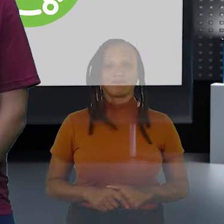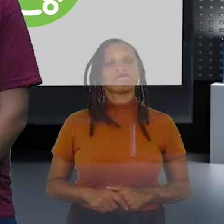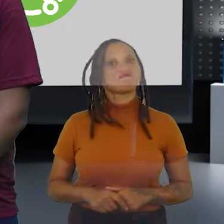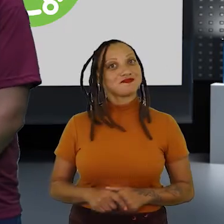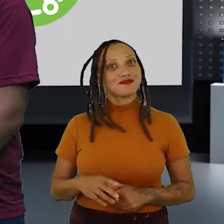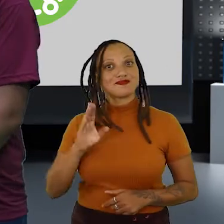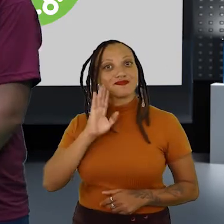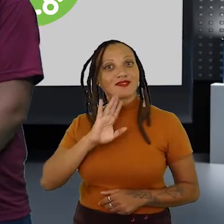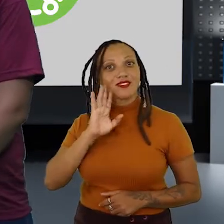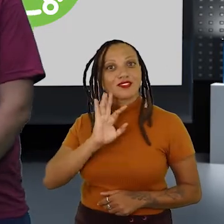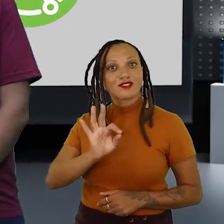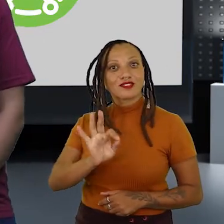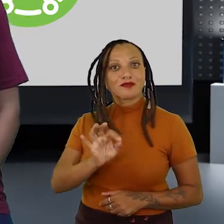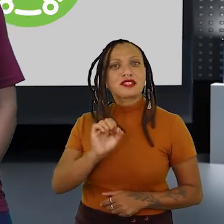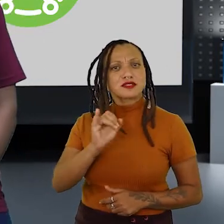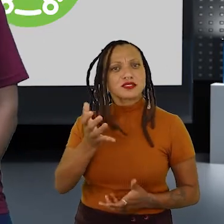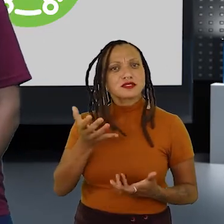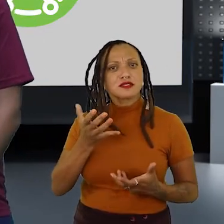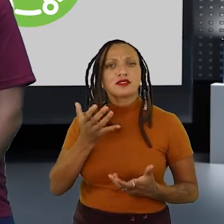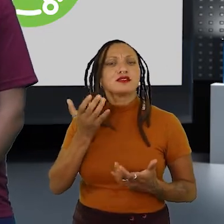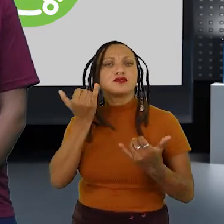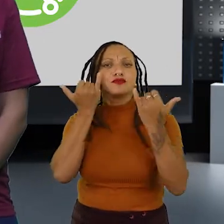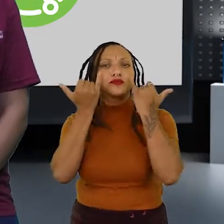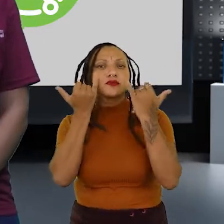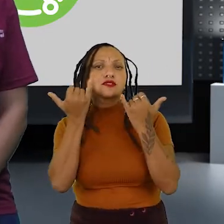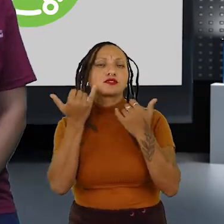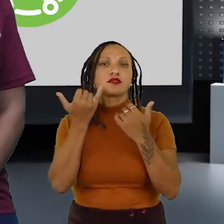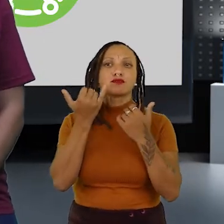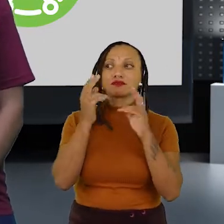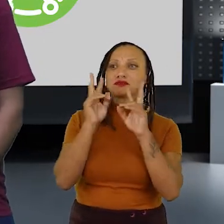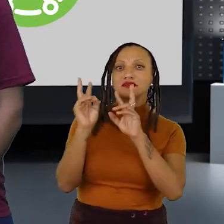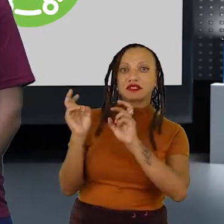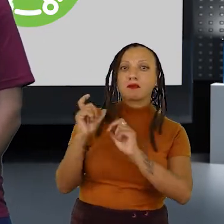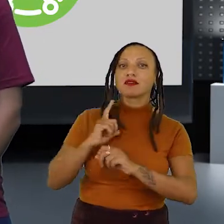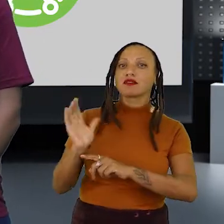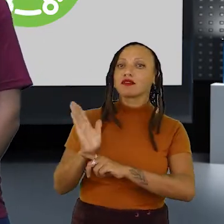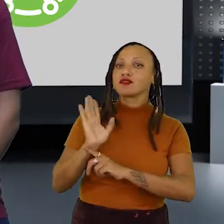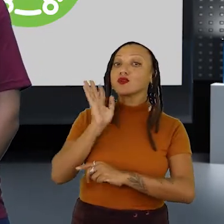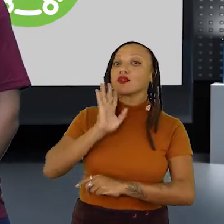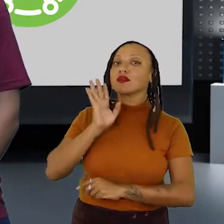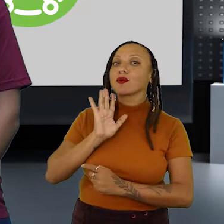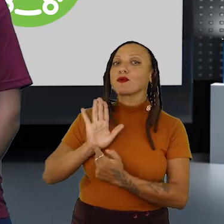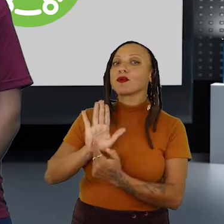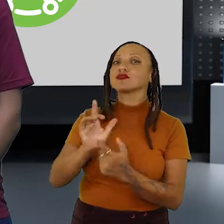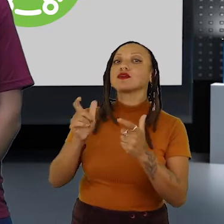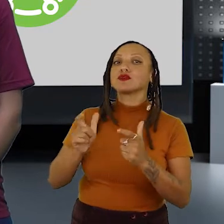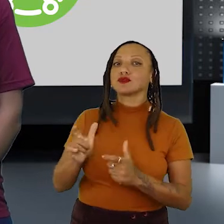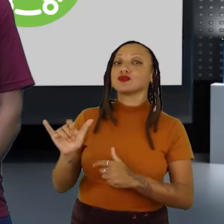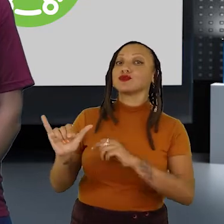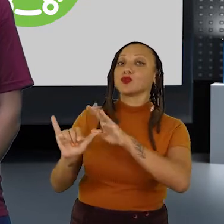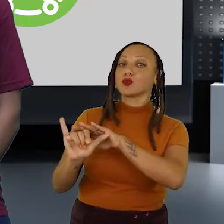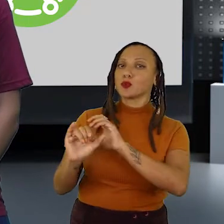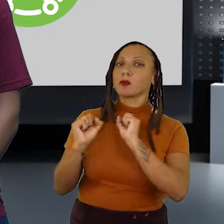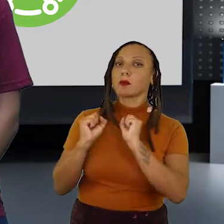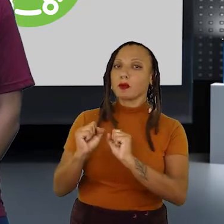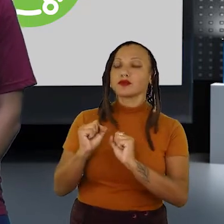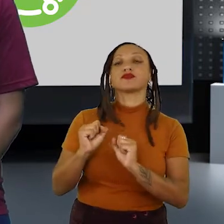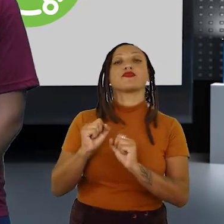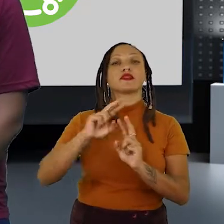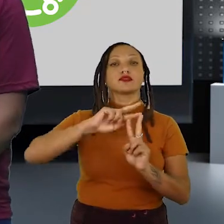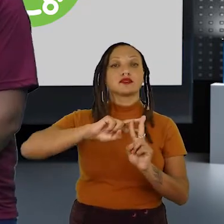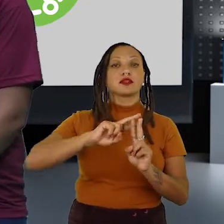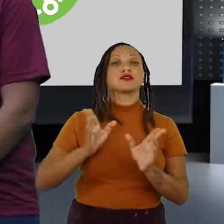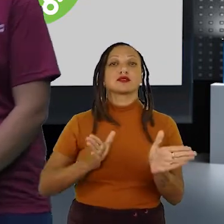Muito bacana, né? Se você quiser saber mais sobre o assunto, a gente tem um vídeo bem legal sobre isso no nosso canal. É só puxar a hashtag,